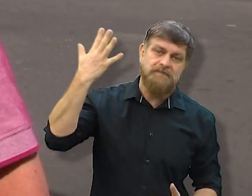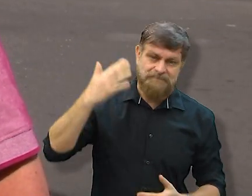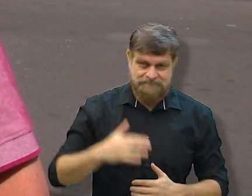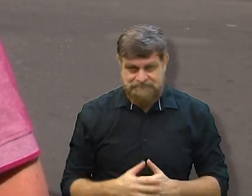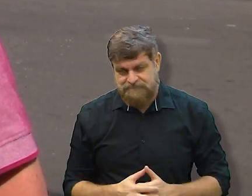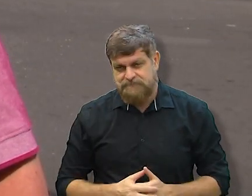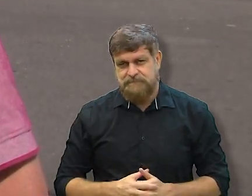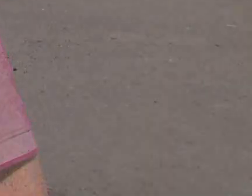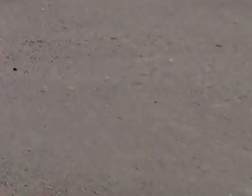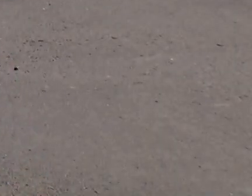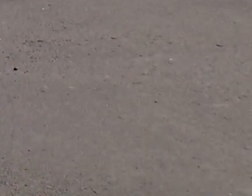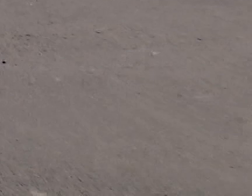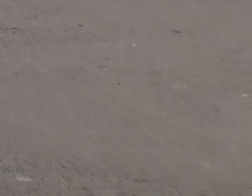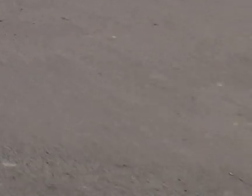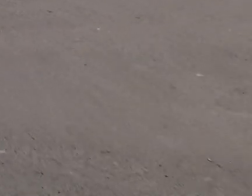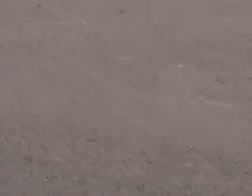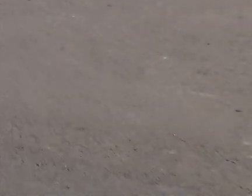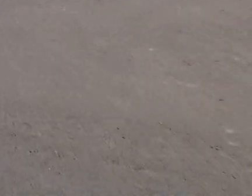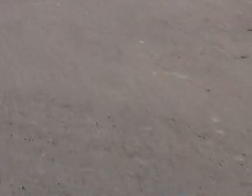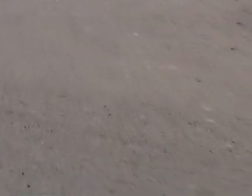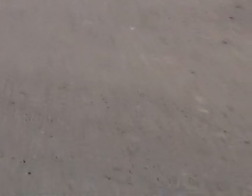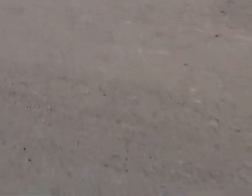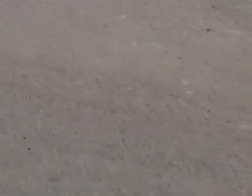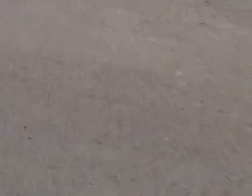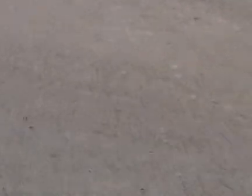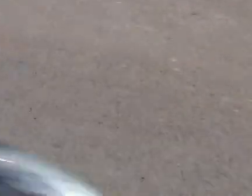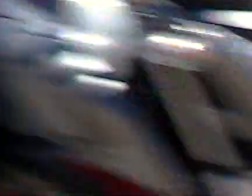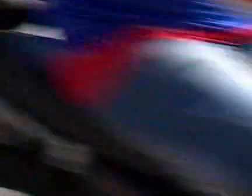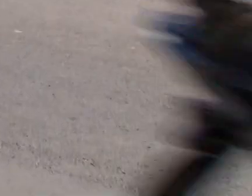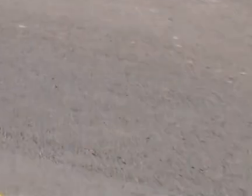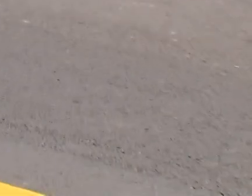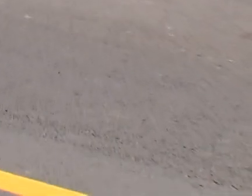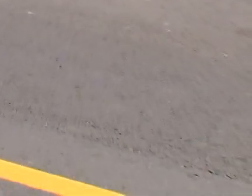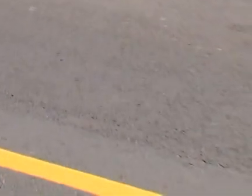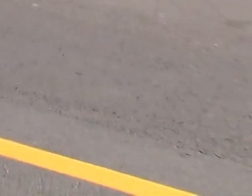problema, a gente vai lá tentar resolver. Tchau, tchau, tchau.